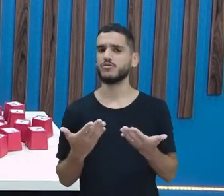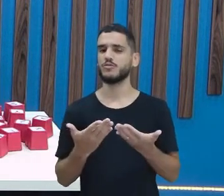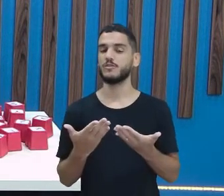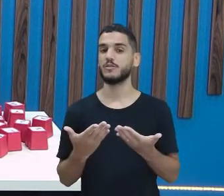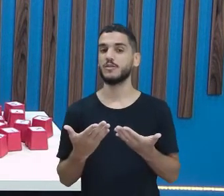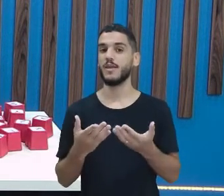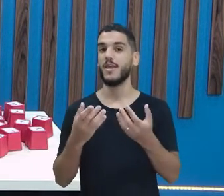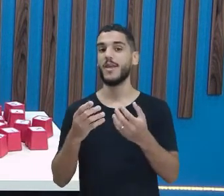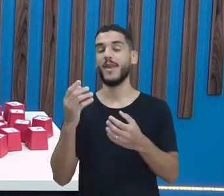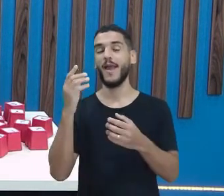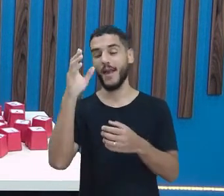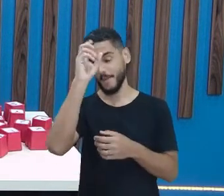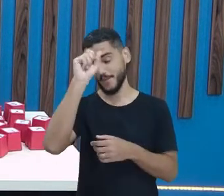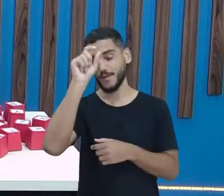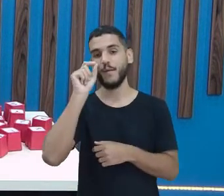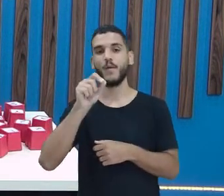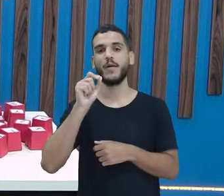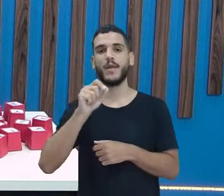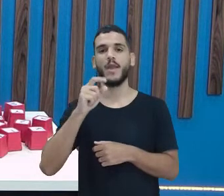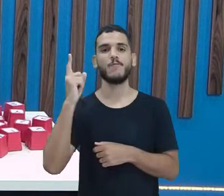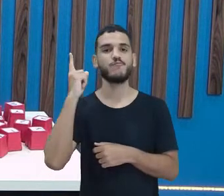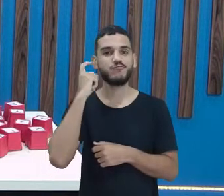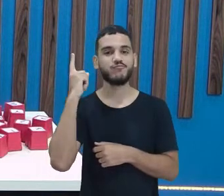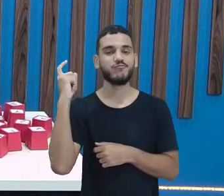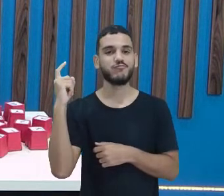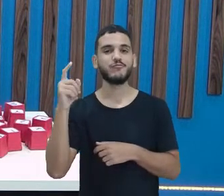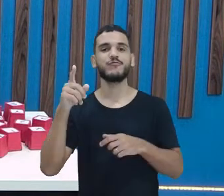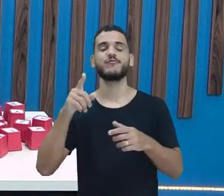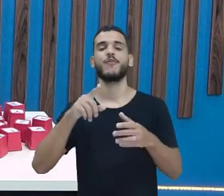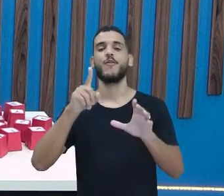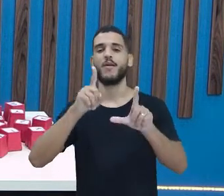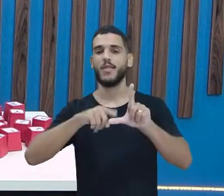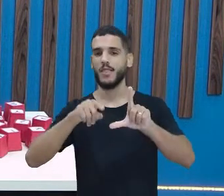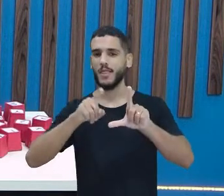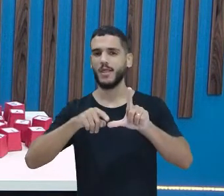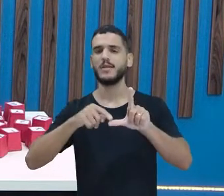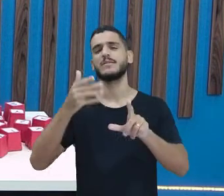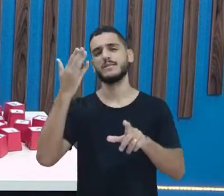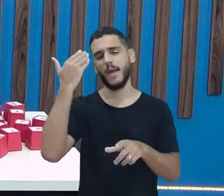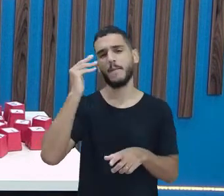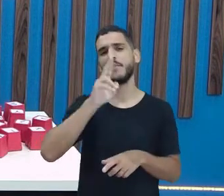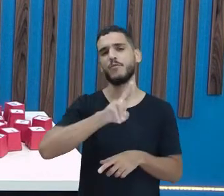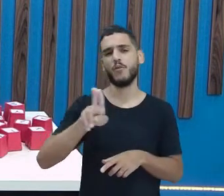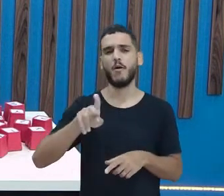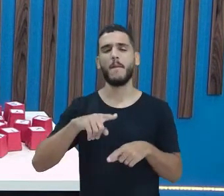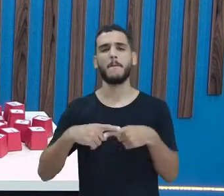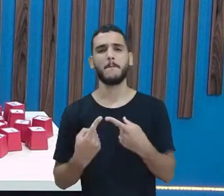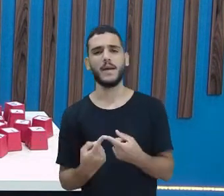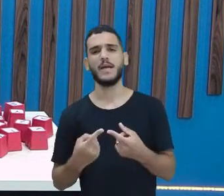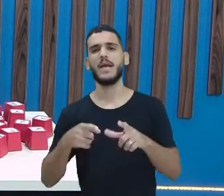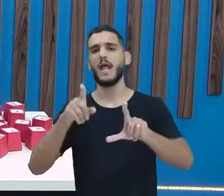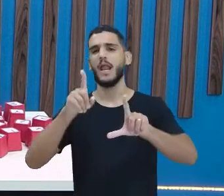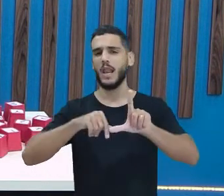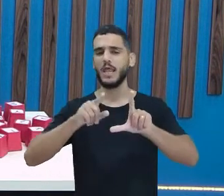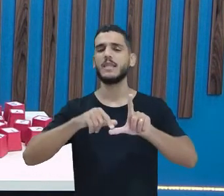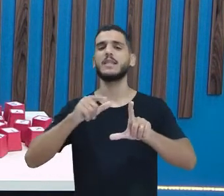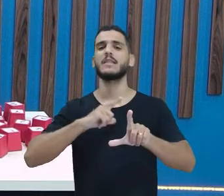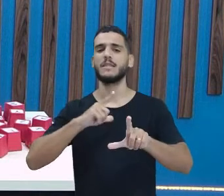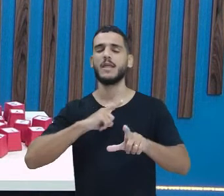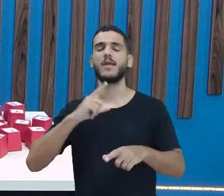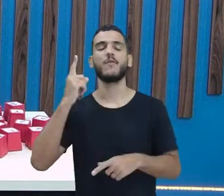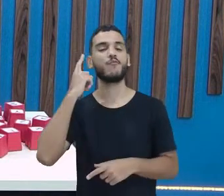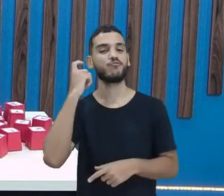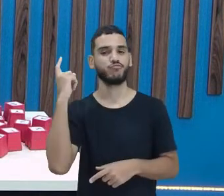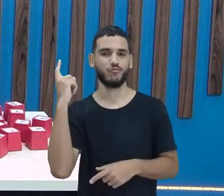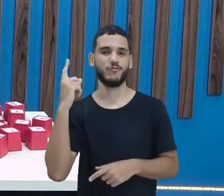sonhos das letras. gente sabe os nomes, não é? Mas as letras, cada uma delas tem um som.